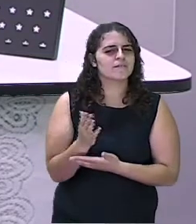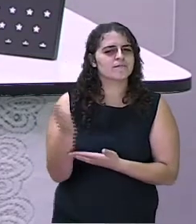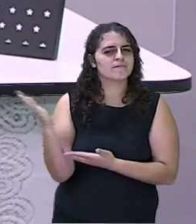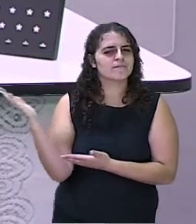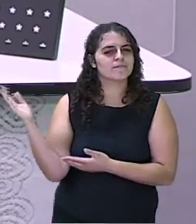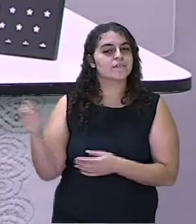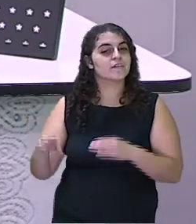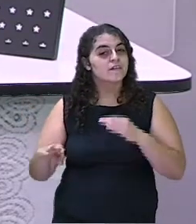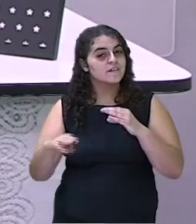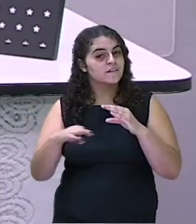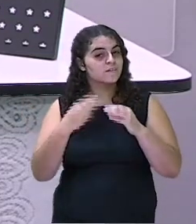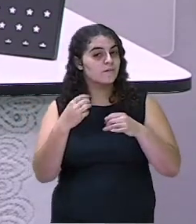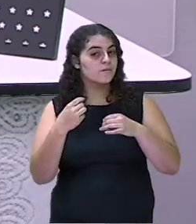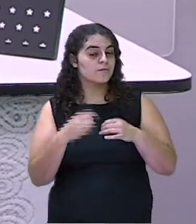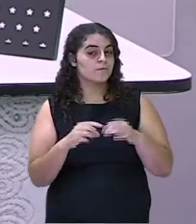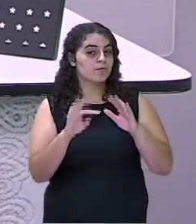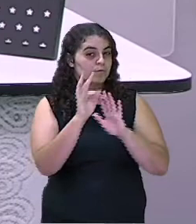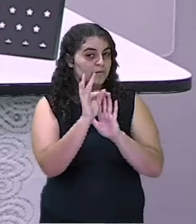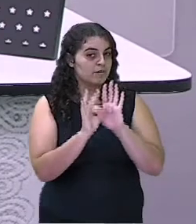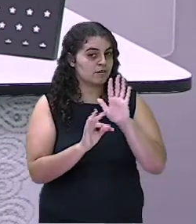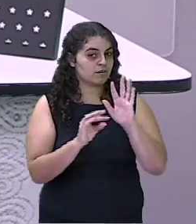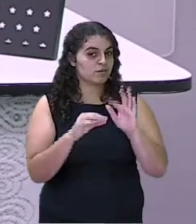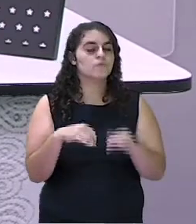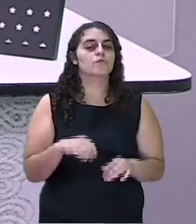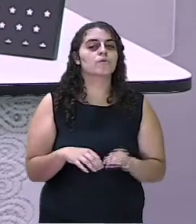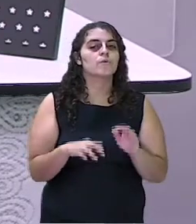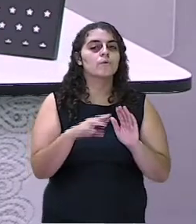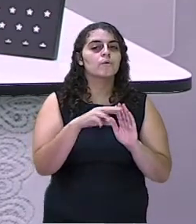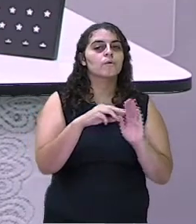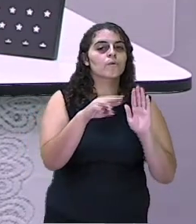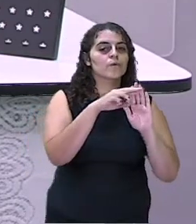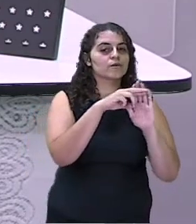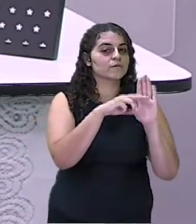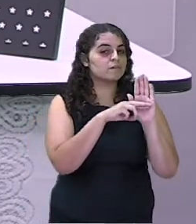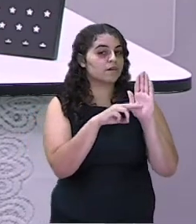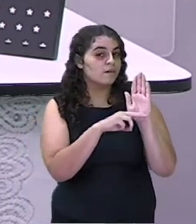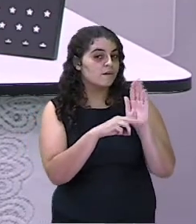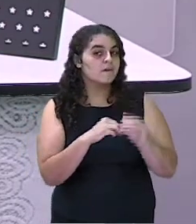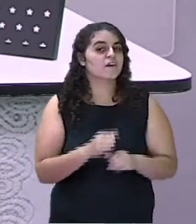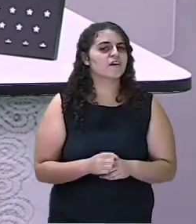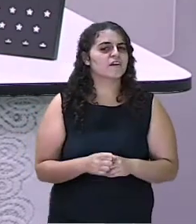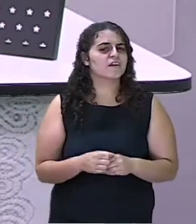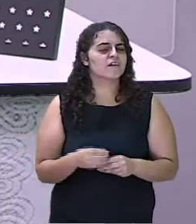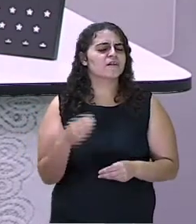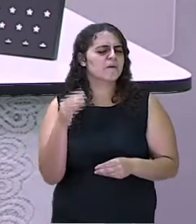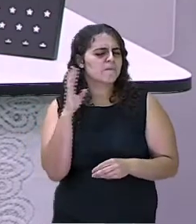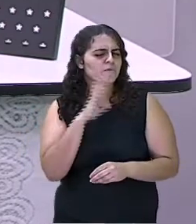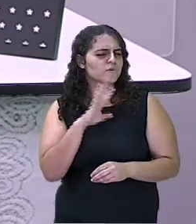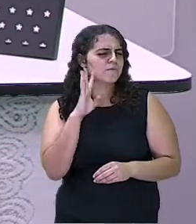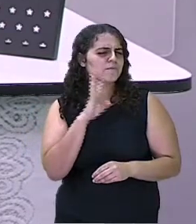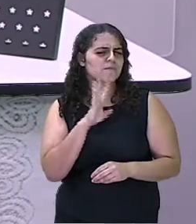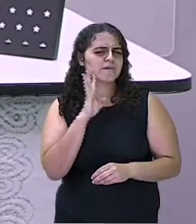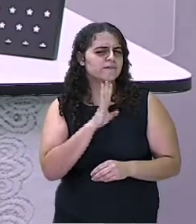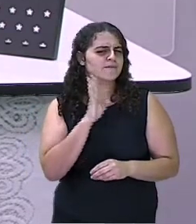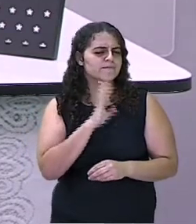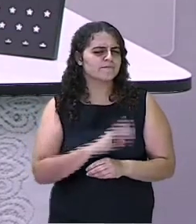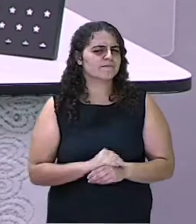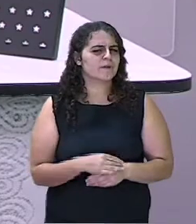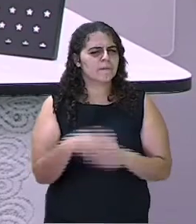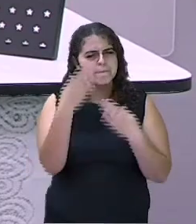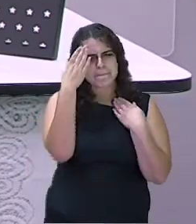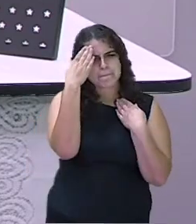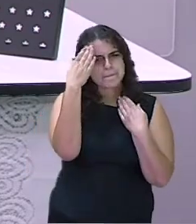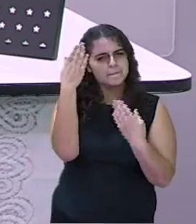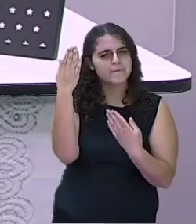mandou os materiais necessários para fazer o brinquedo, o modo de fazer e como se brinca.